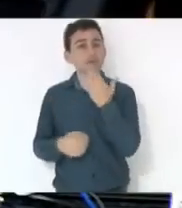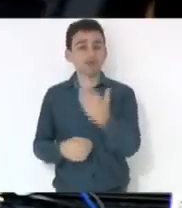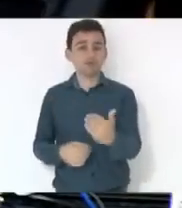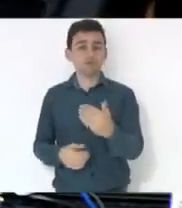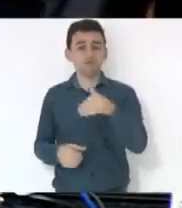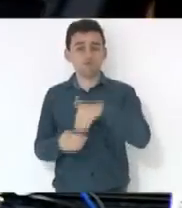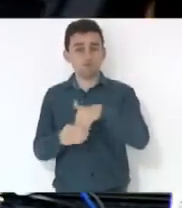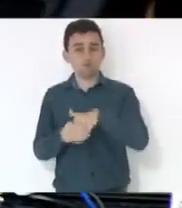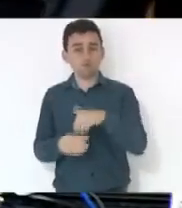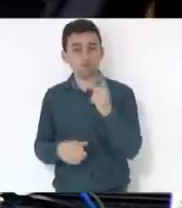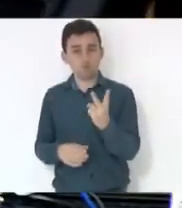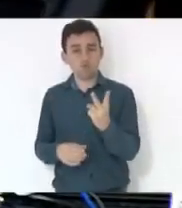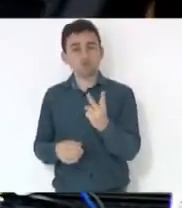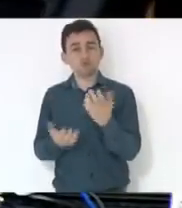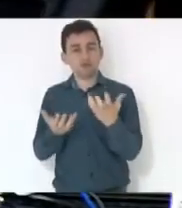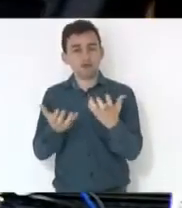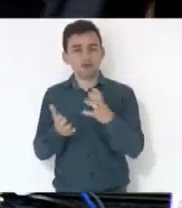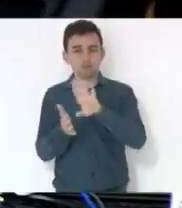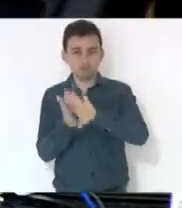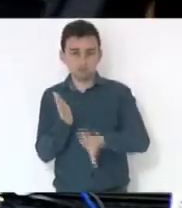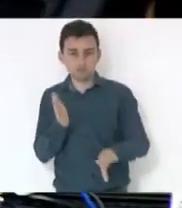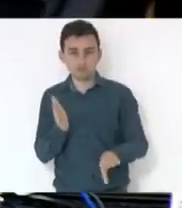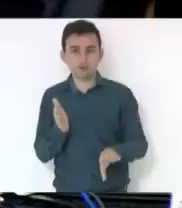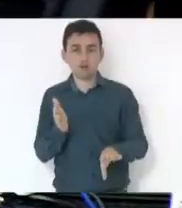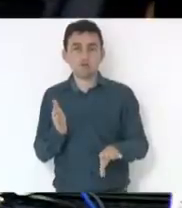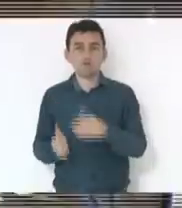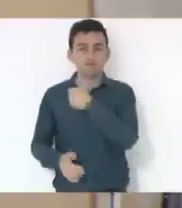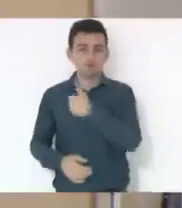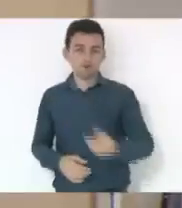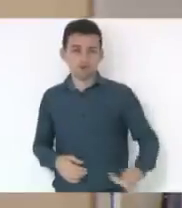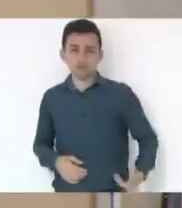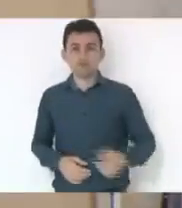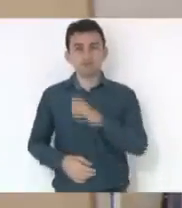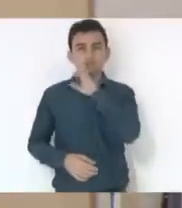que derrubemos o voto do, então, governador Eduardo Moreira. Obrigado.